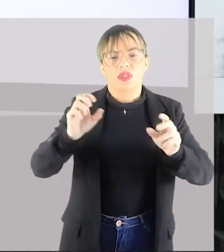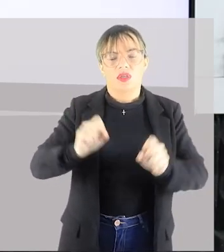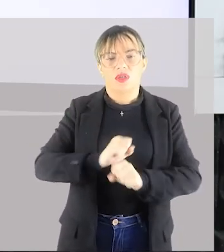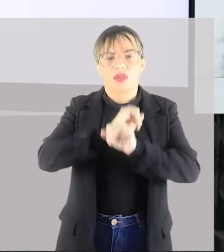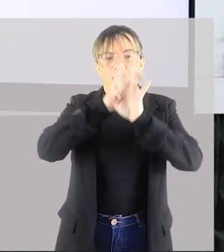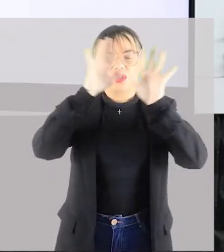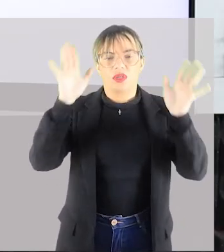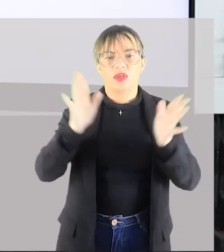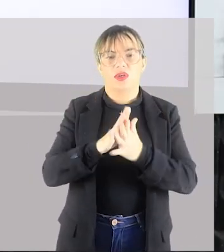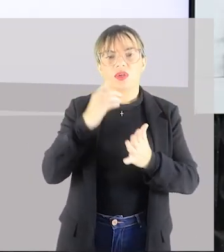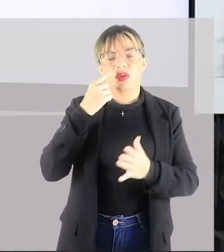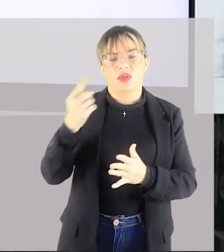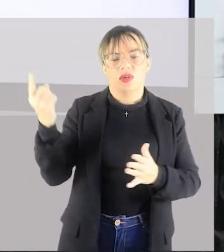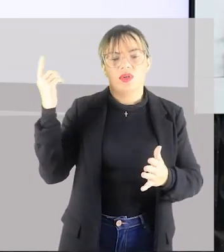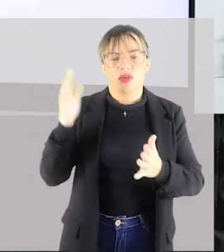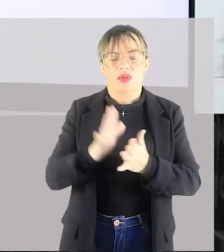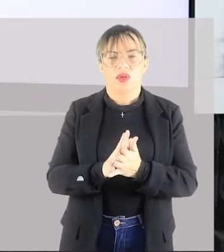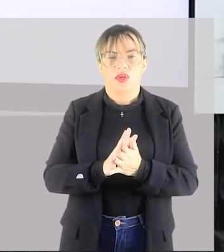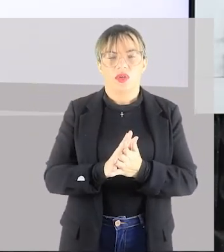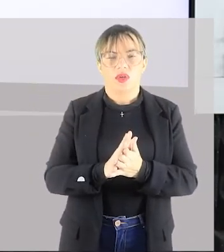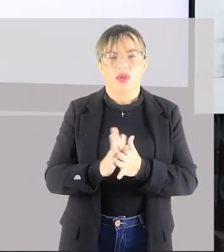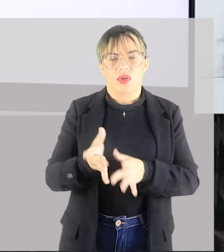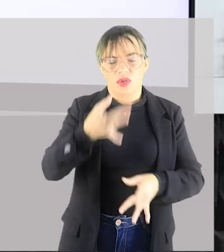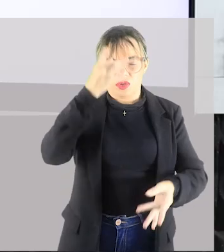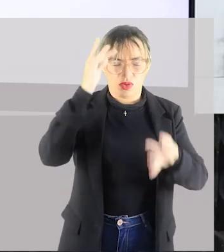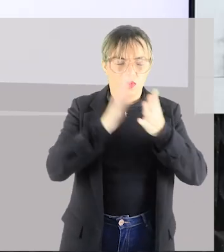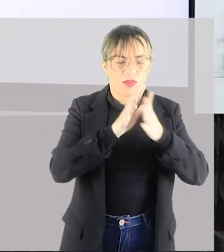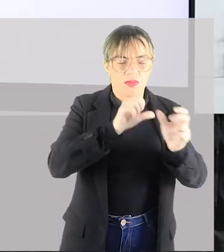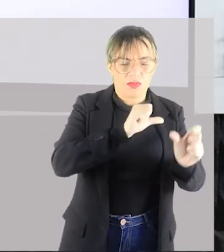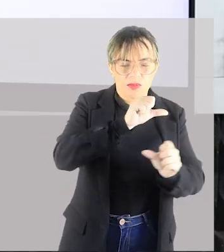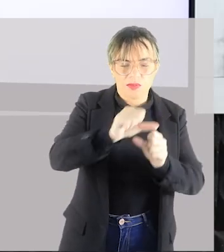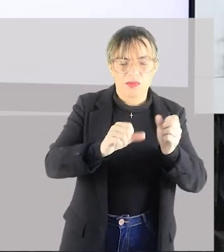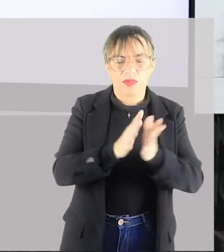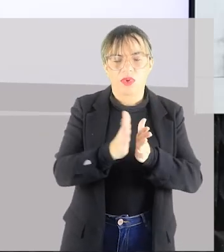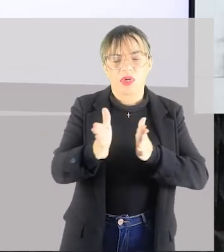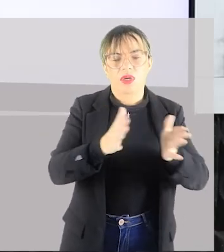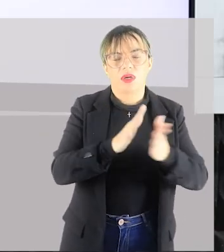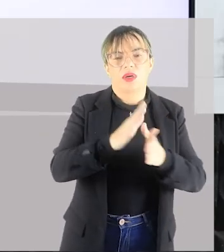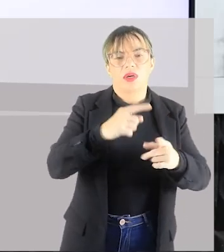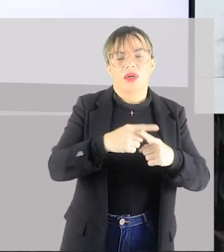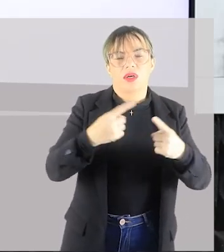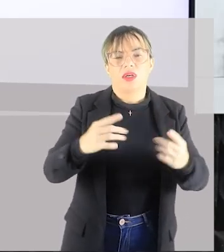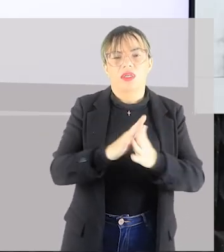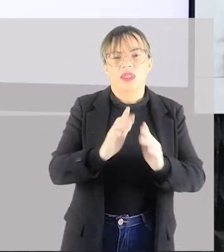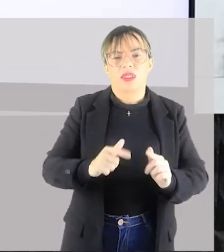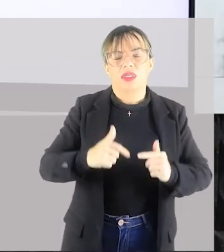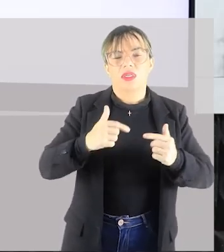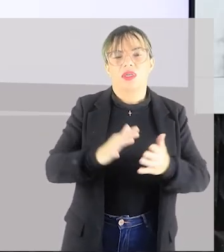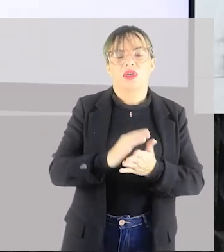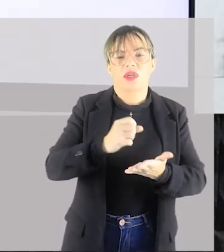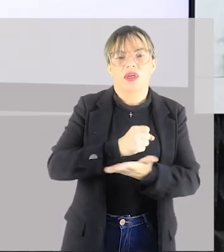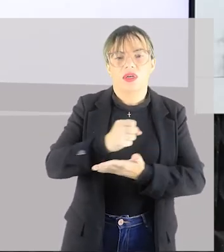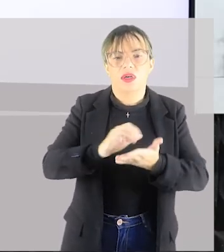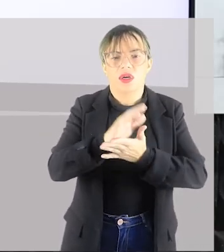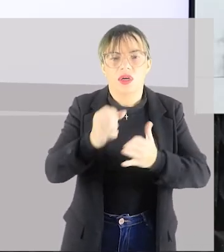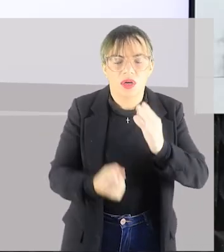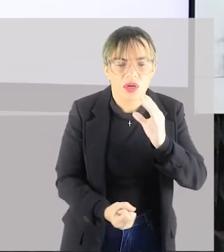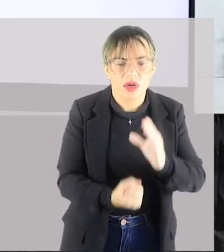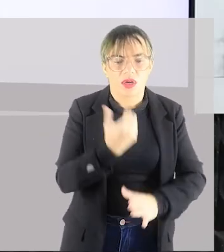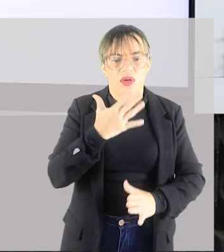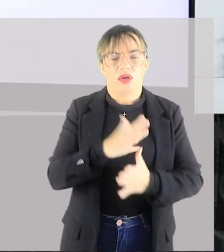adere a algumas modificações daquela época, mas tenta manter a sua base original.